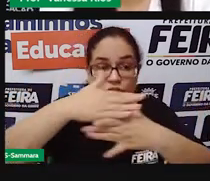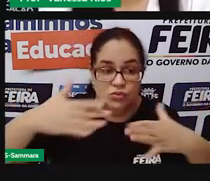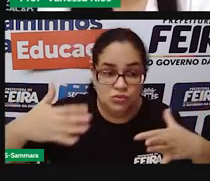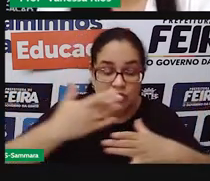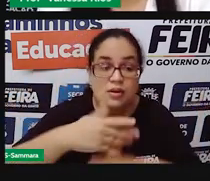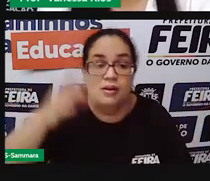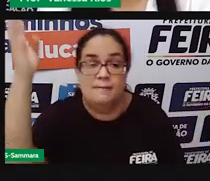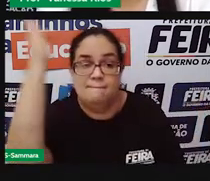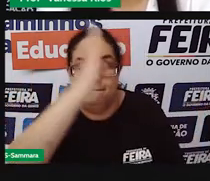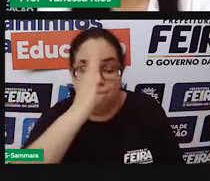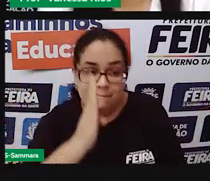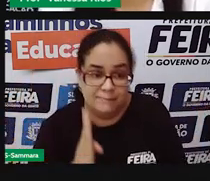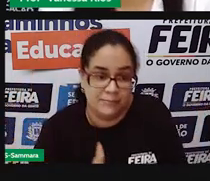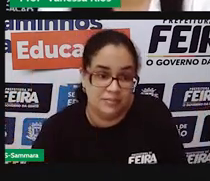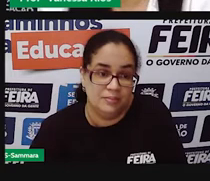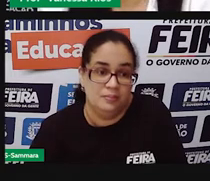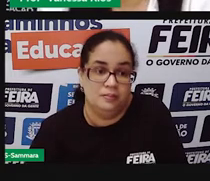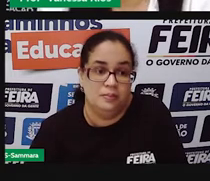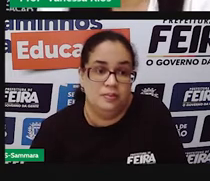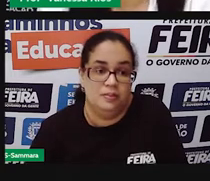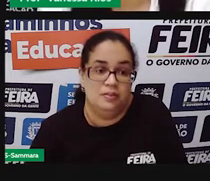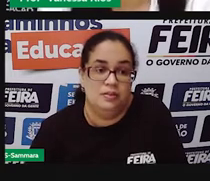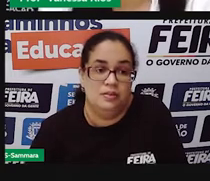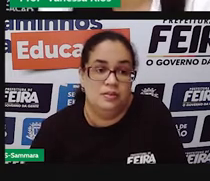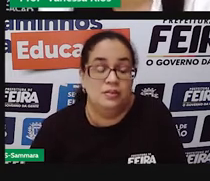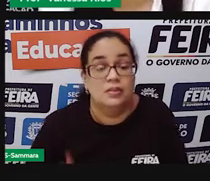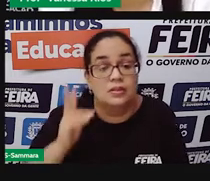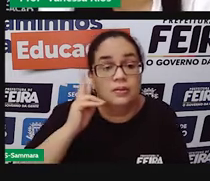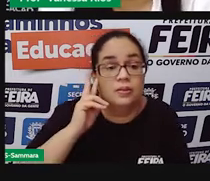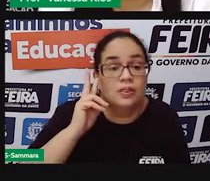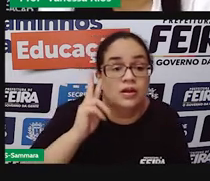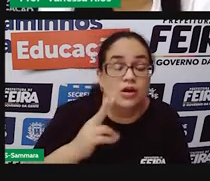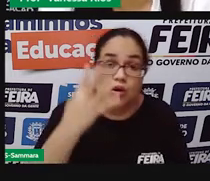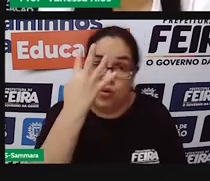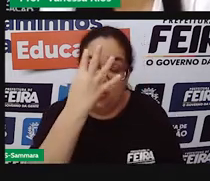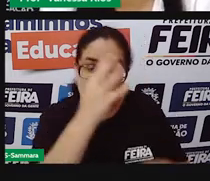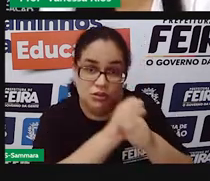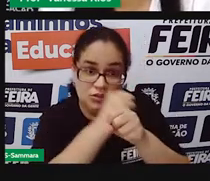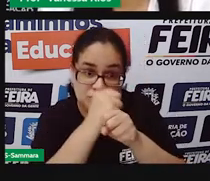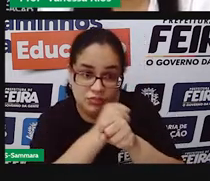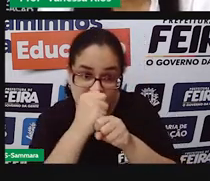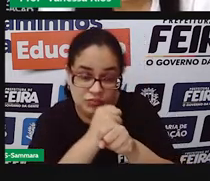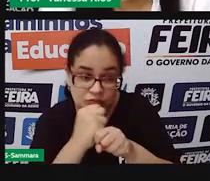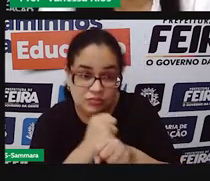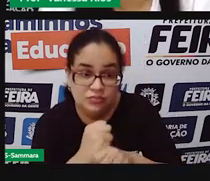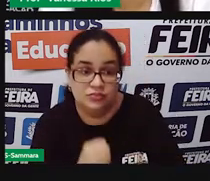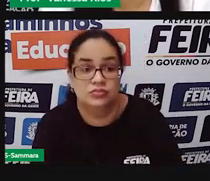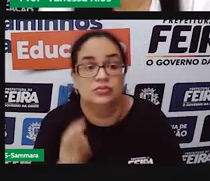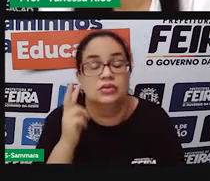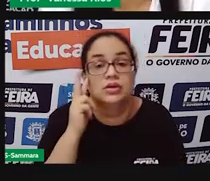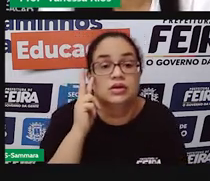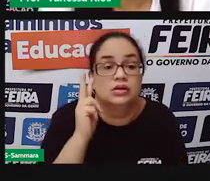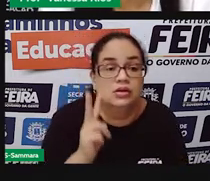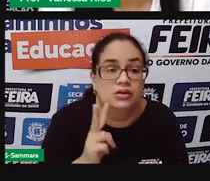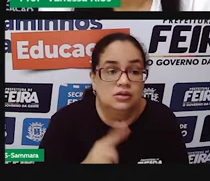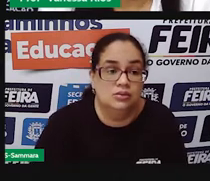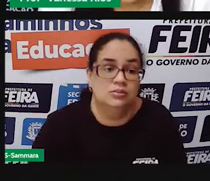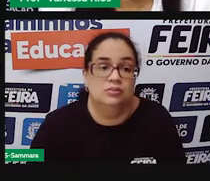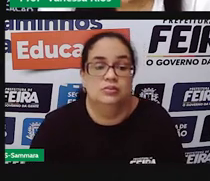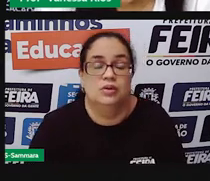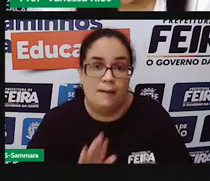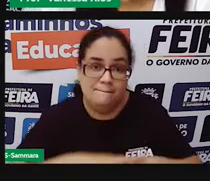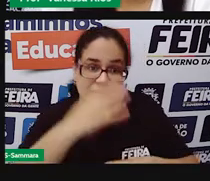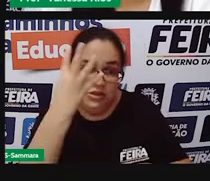Brasil até o nosso município, os governantes ficam por quatro anos, a não ser que se reelejam, e aí ficam por mais